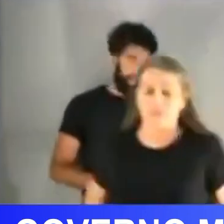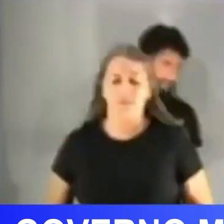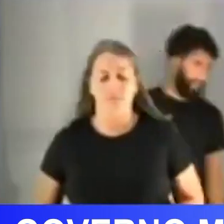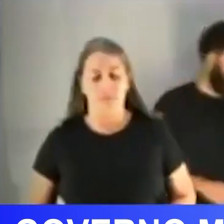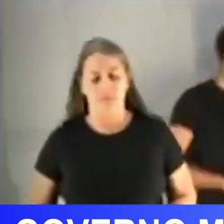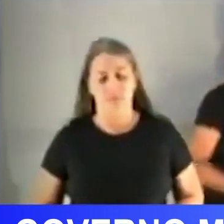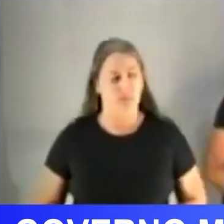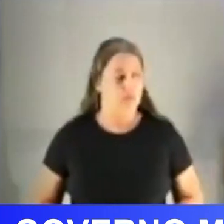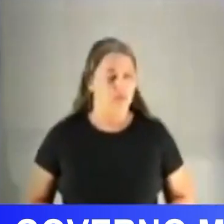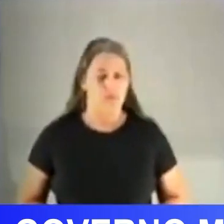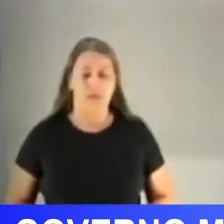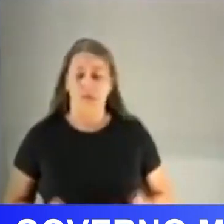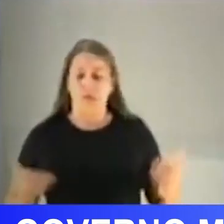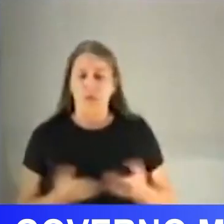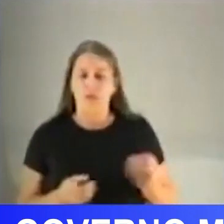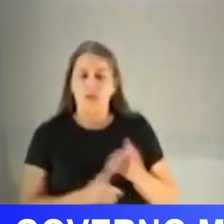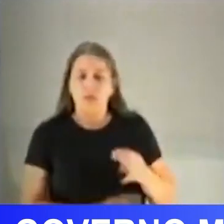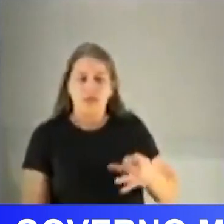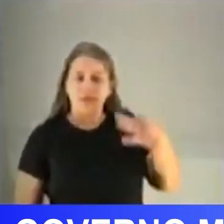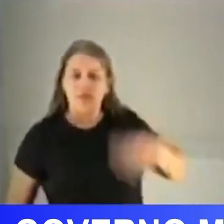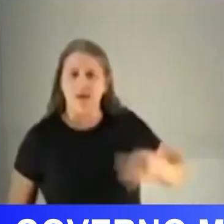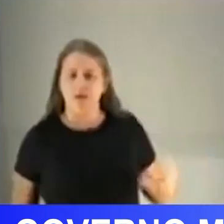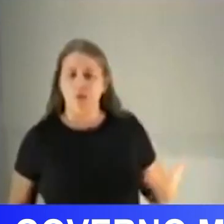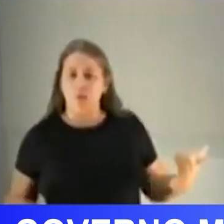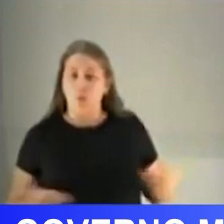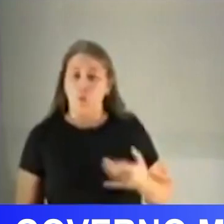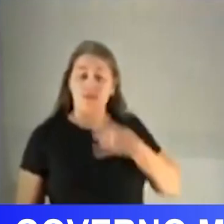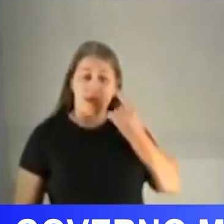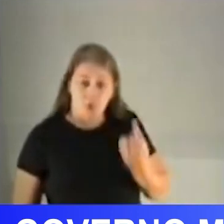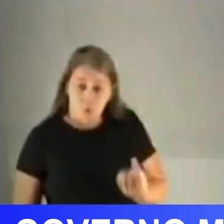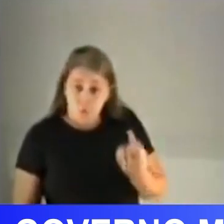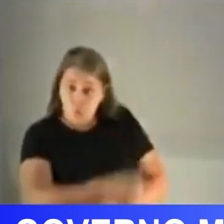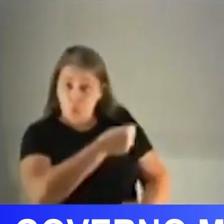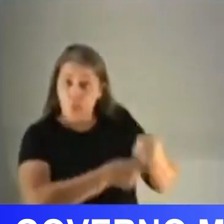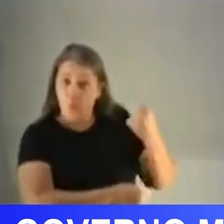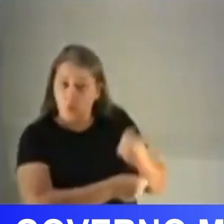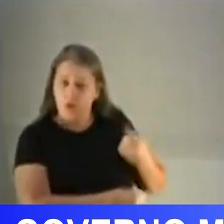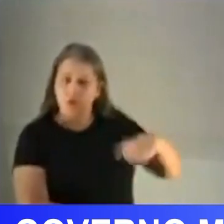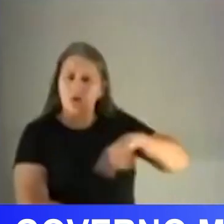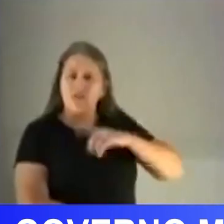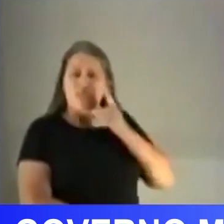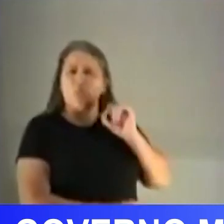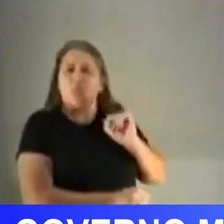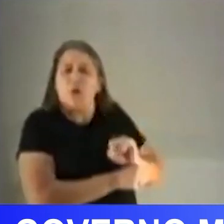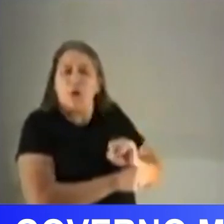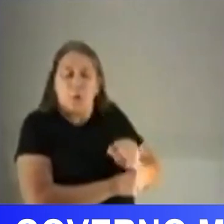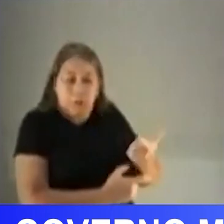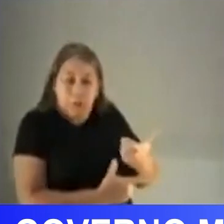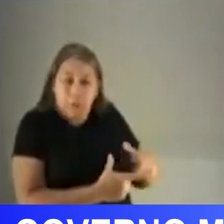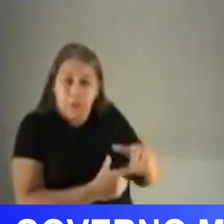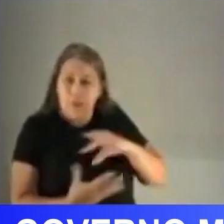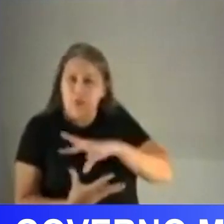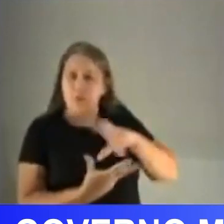anacrônica e contraproducente. Quando eu disse que há um ano atrás nós estávamos na vanguarda da estupidez mundial, eu,